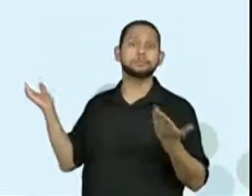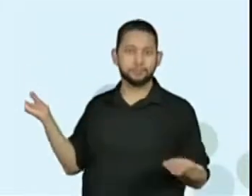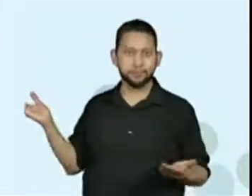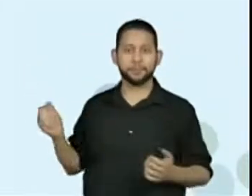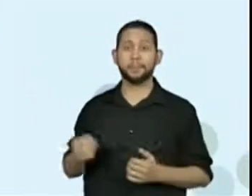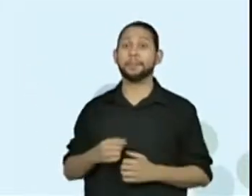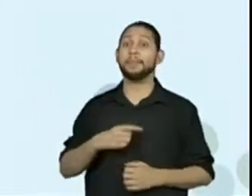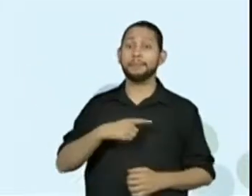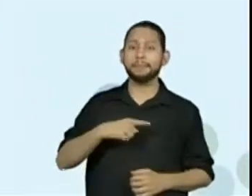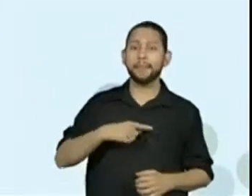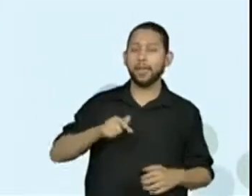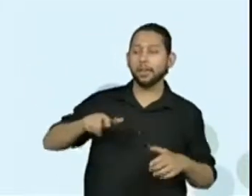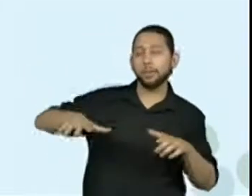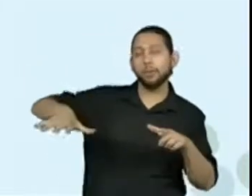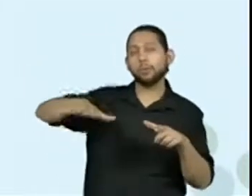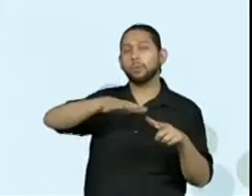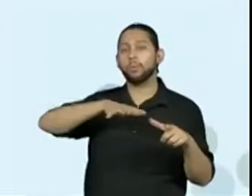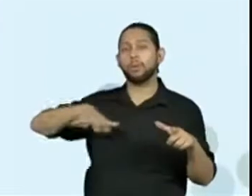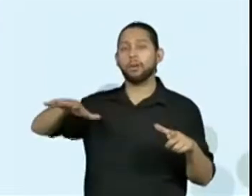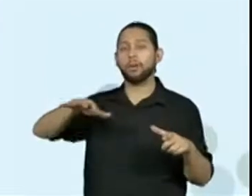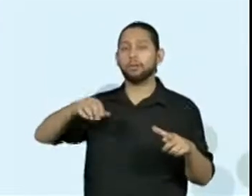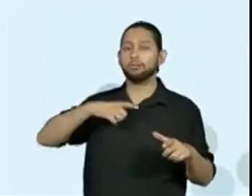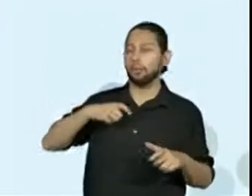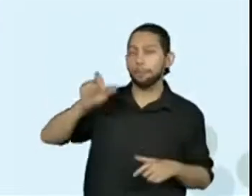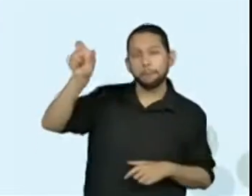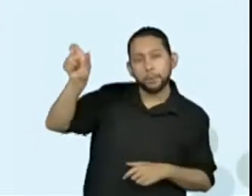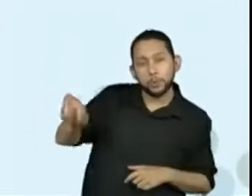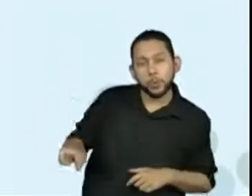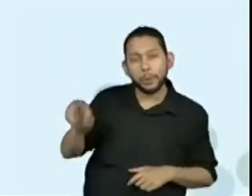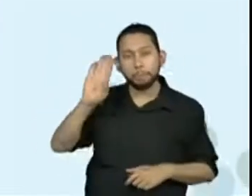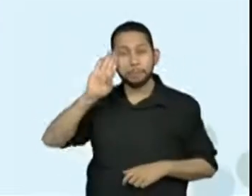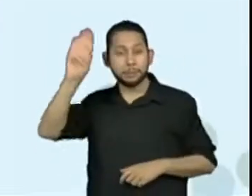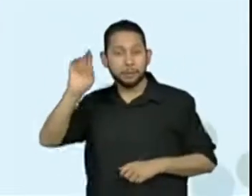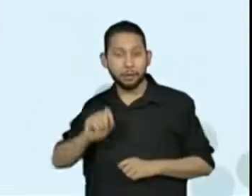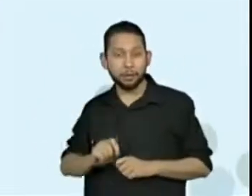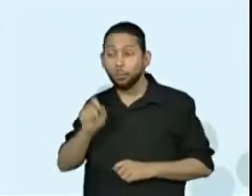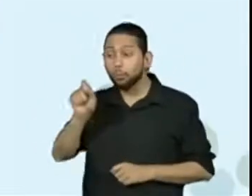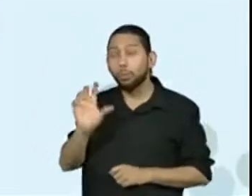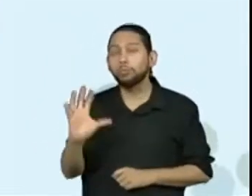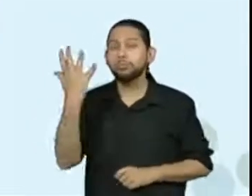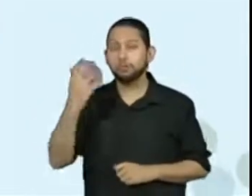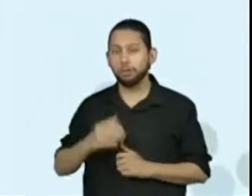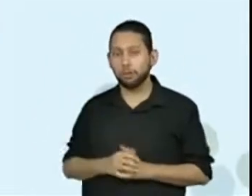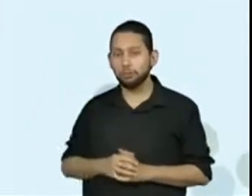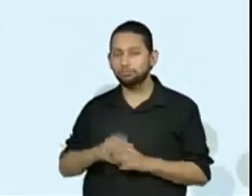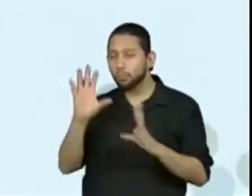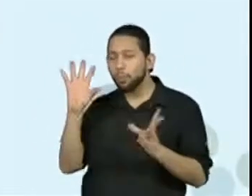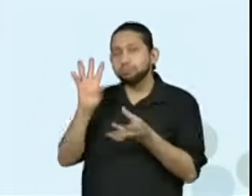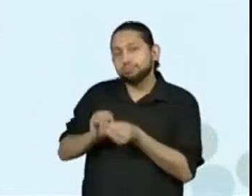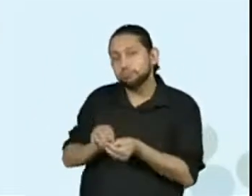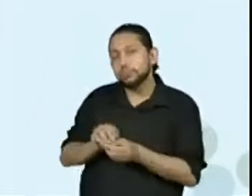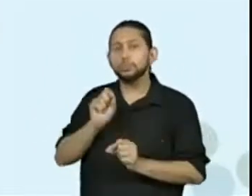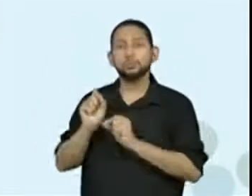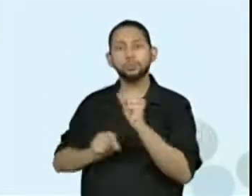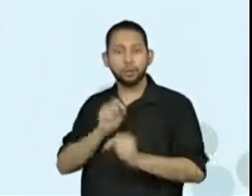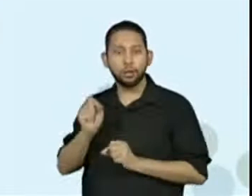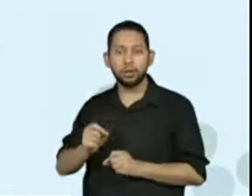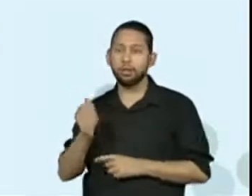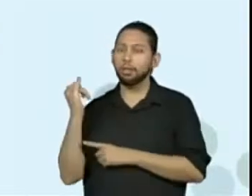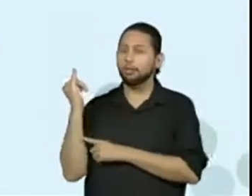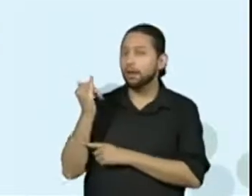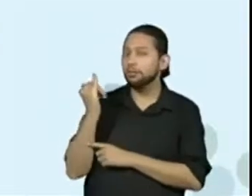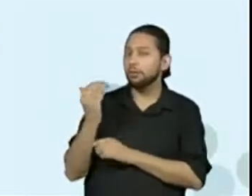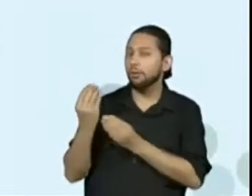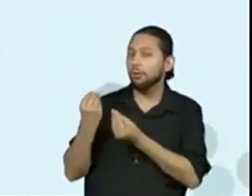identificar cenário, personagem central, conflito gerador, resolução e foco narrativo na leitura de